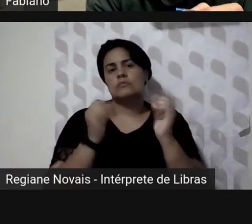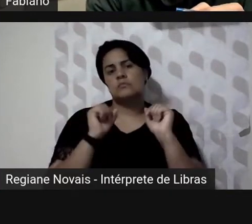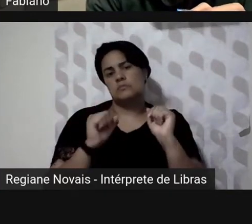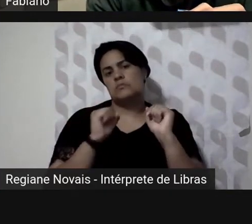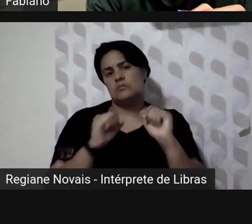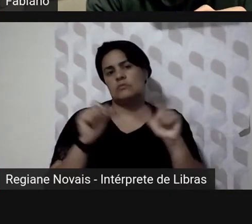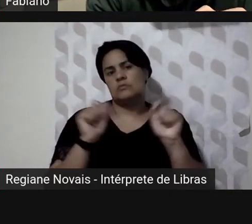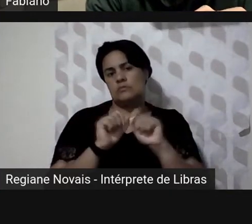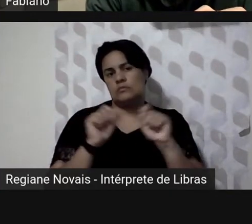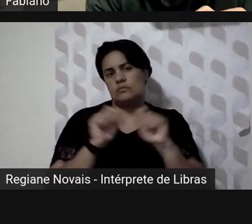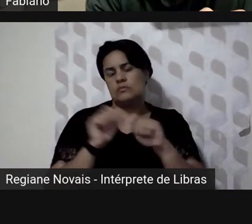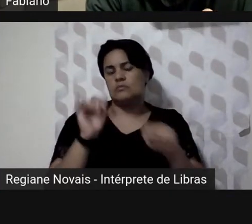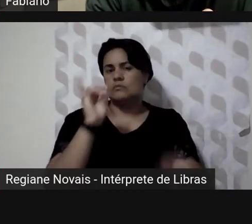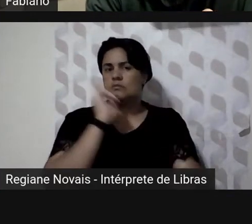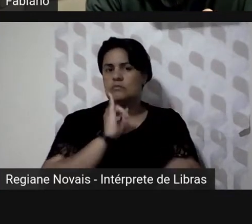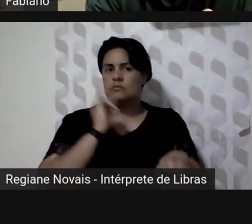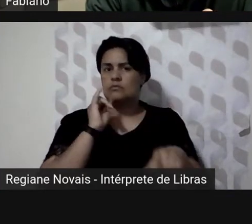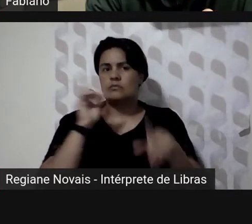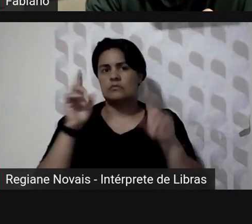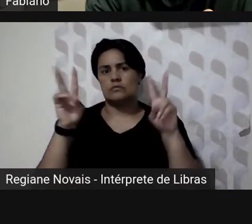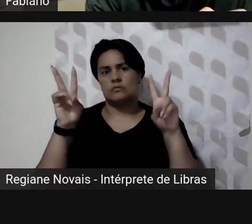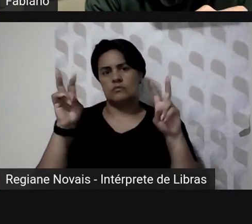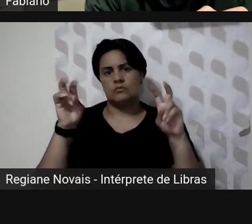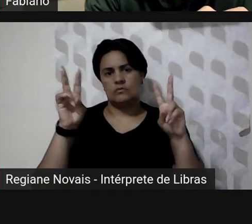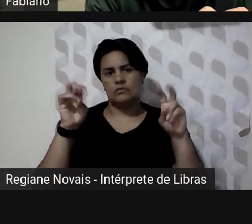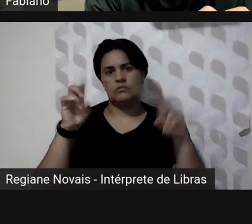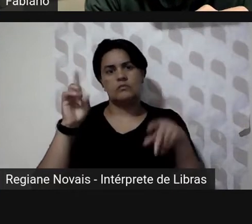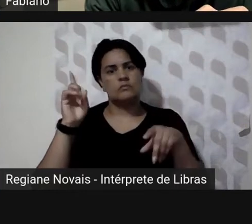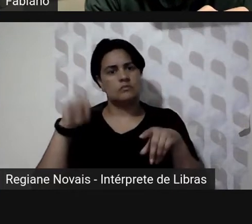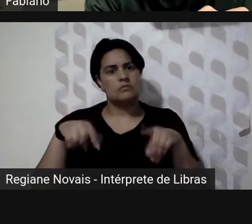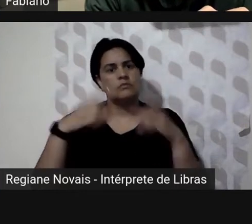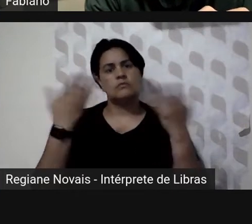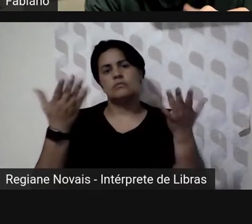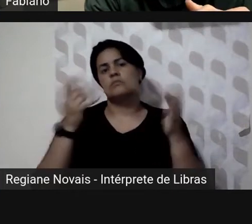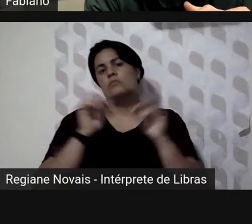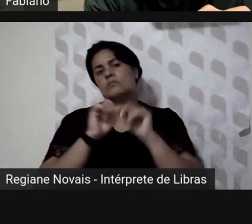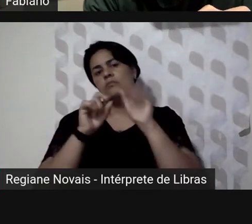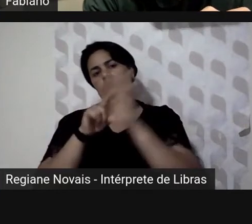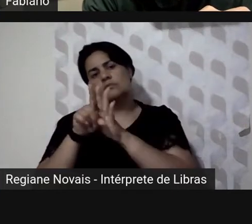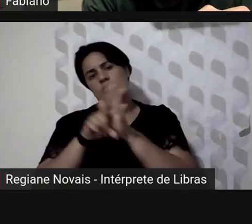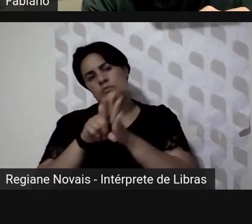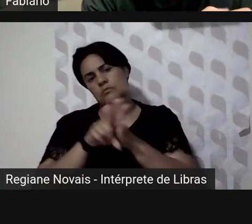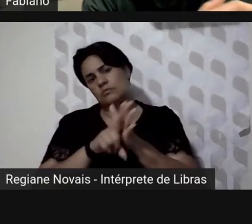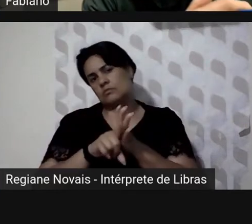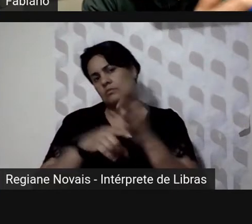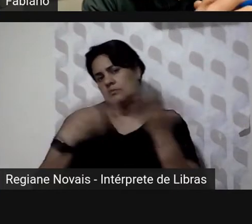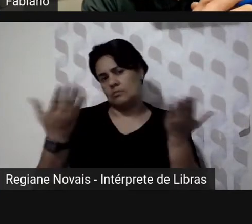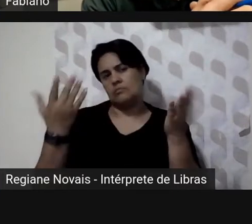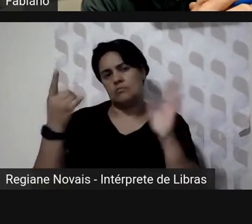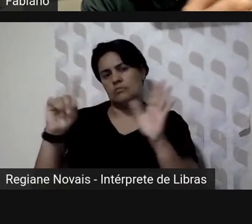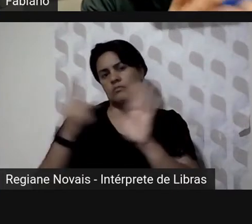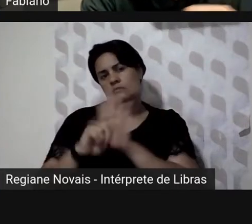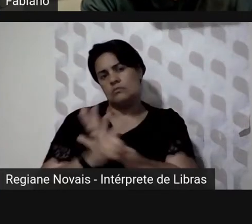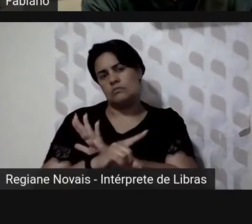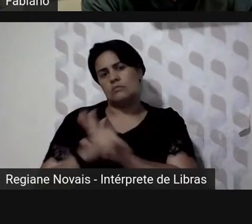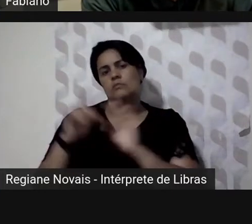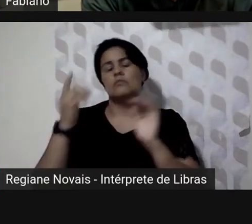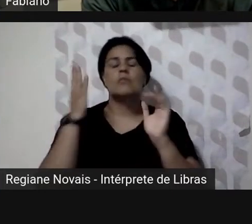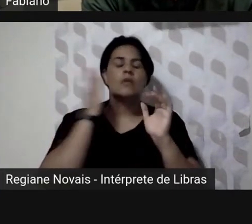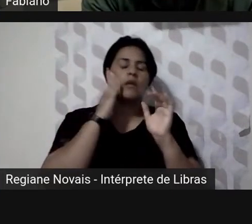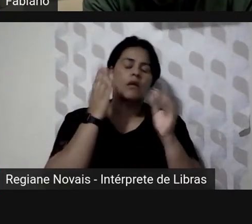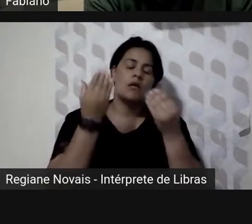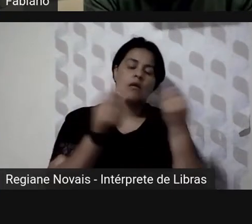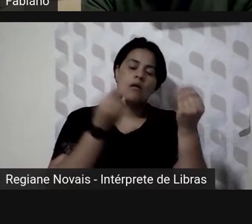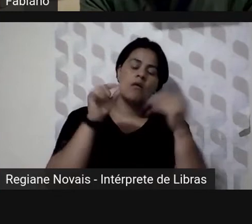um assunto contemporâneo e fazer uma pesquisa uma mineração profunda e verificar como esse assunto